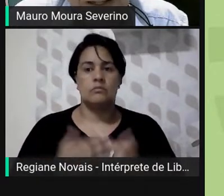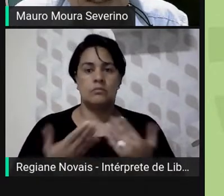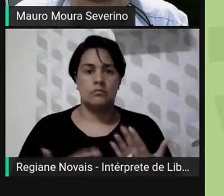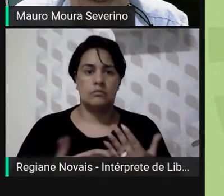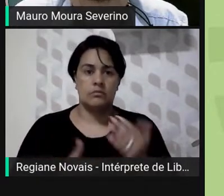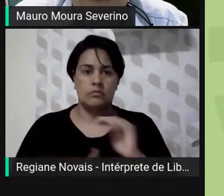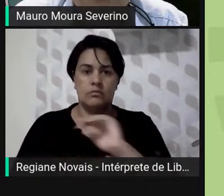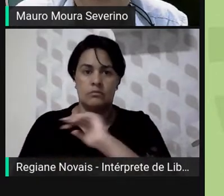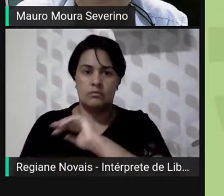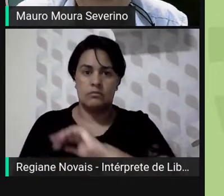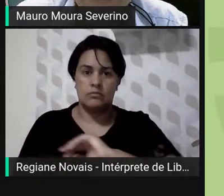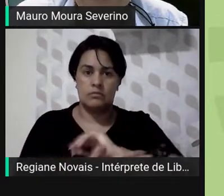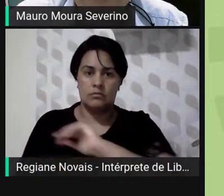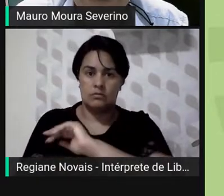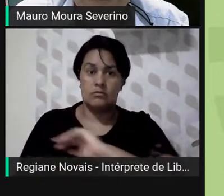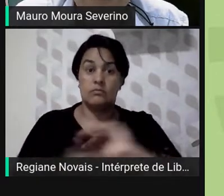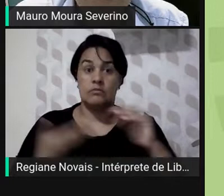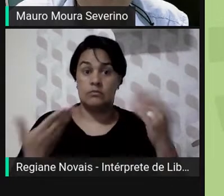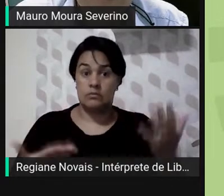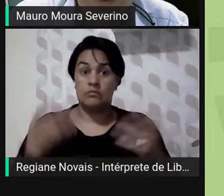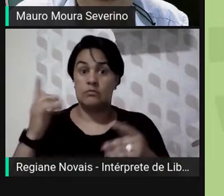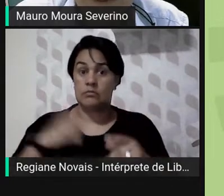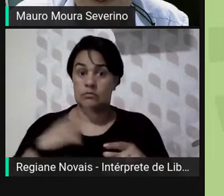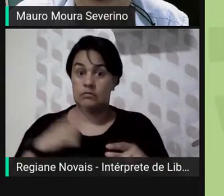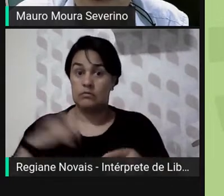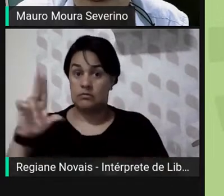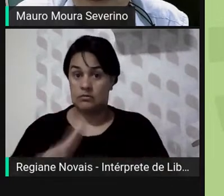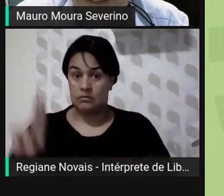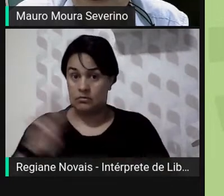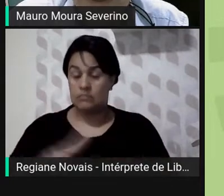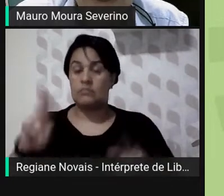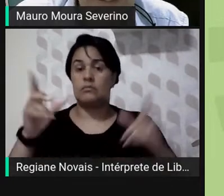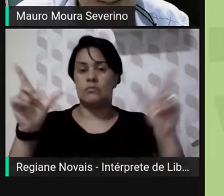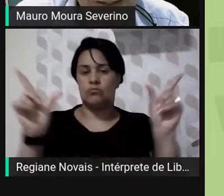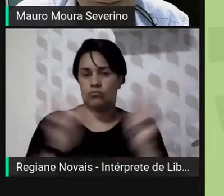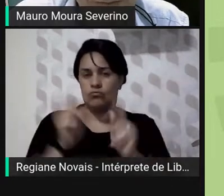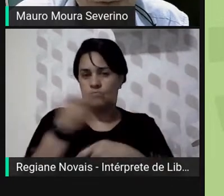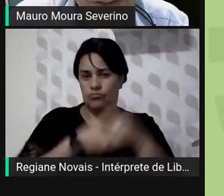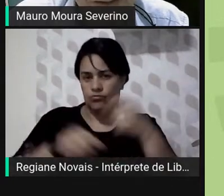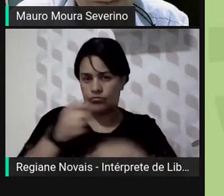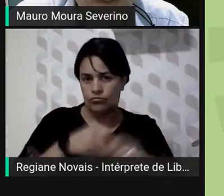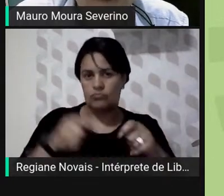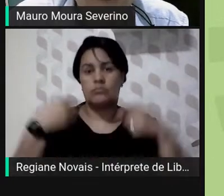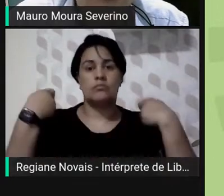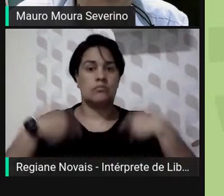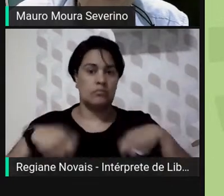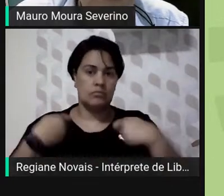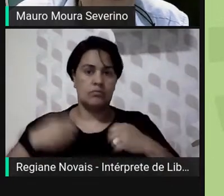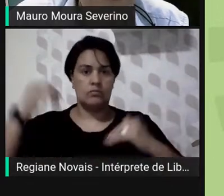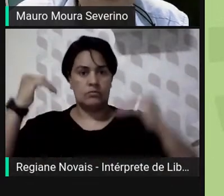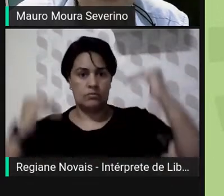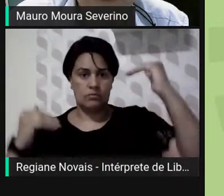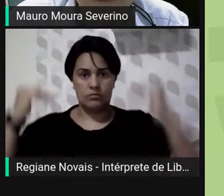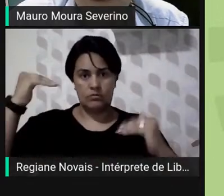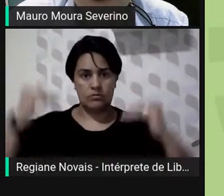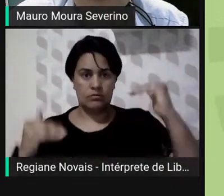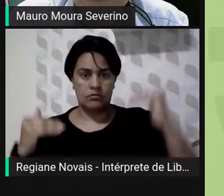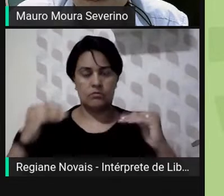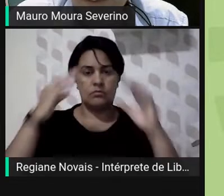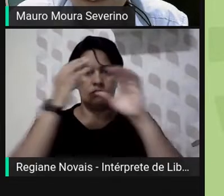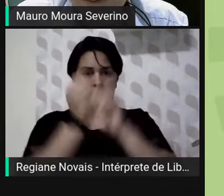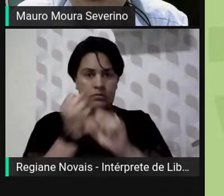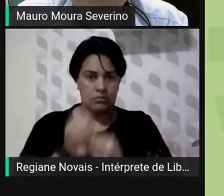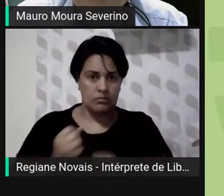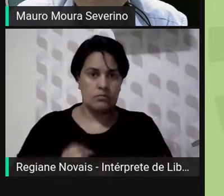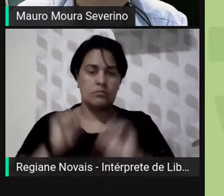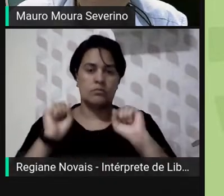utilidade e da economicidade, o sistema de medição deve equilibrar os indicadores que mensuram